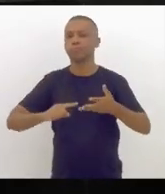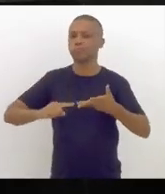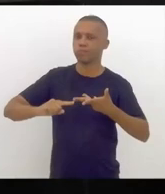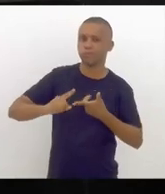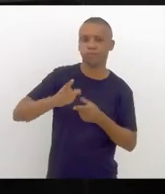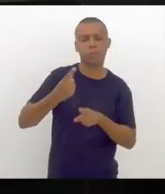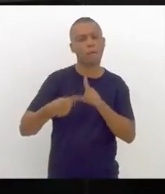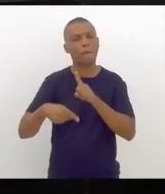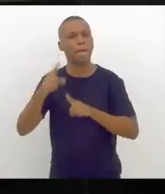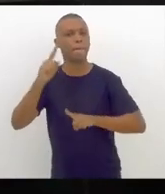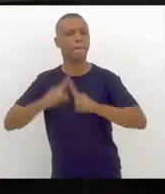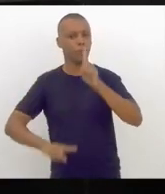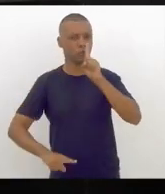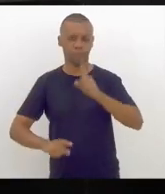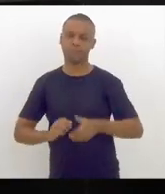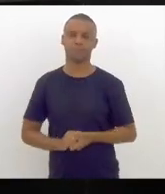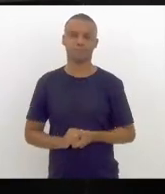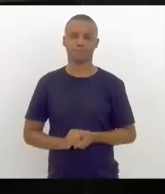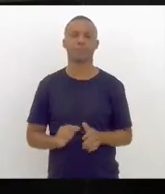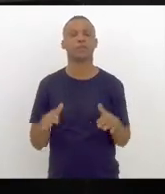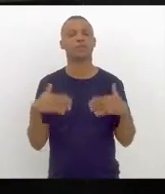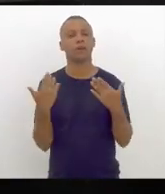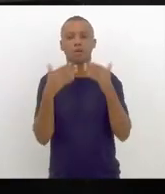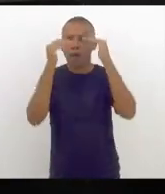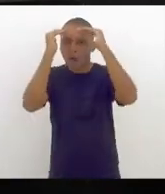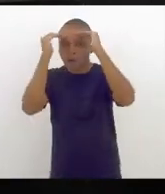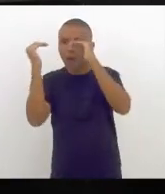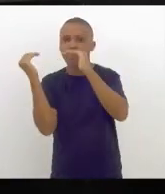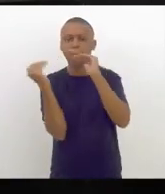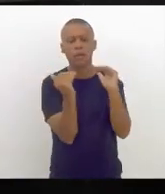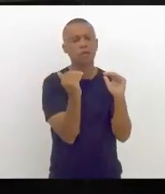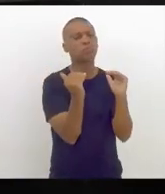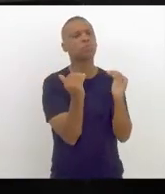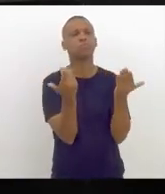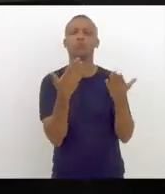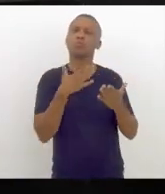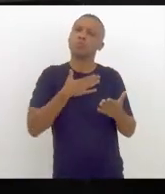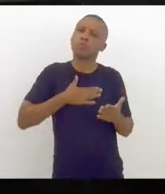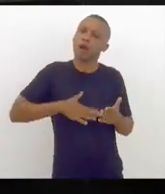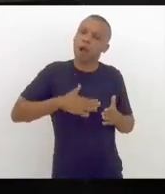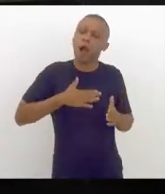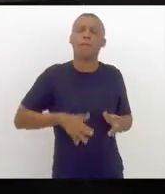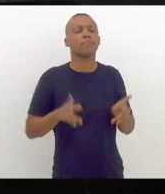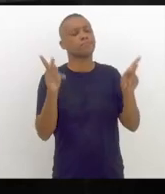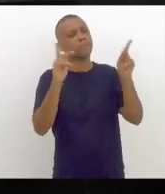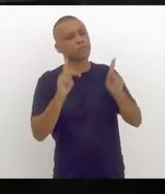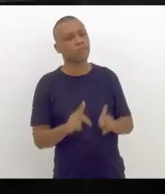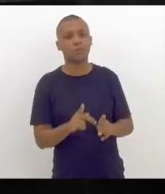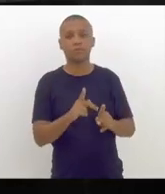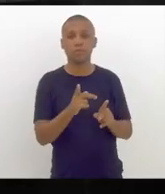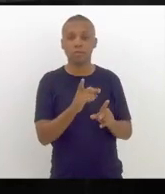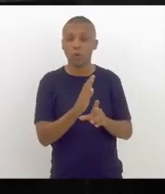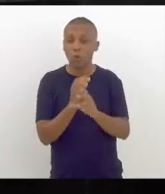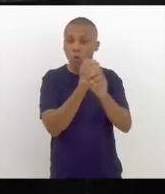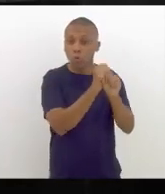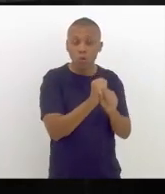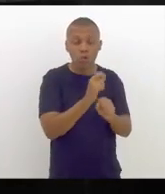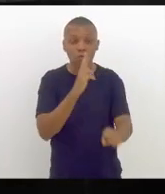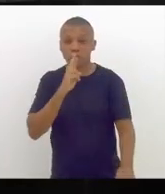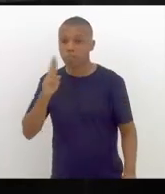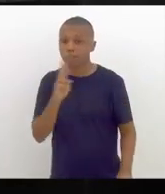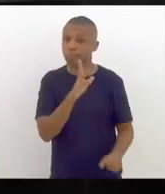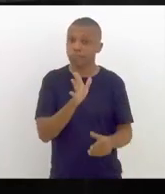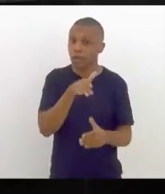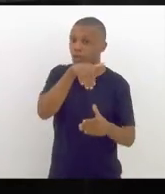avanços. Então, eu respeito pacificamente o resultado das urnas e